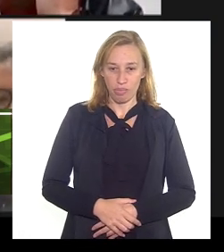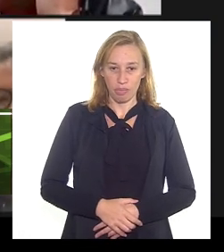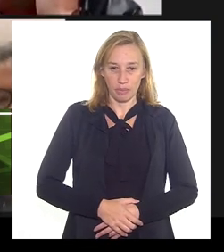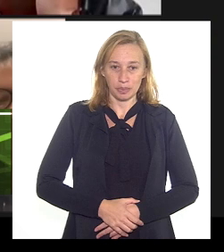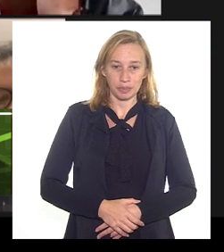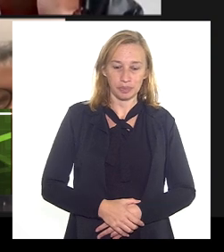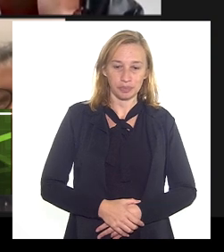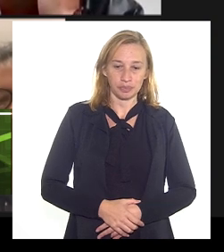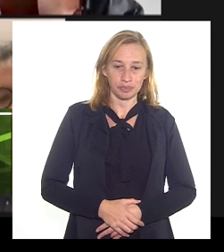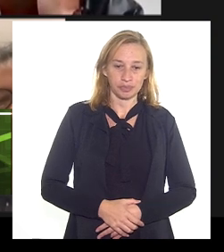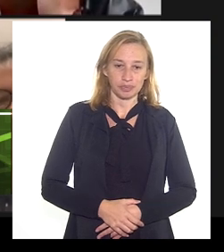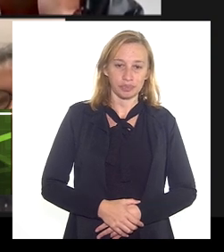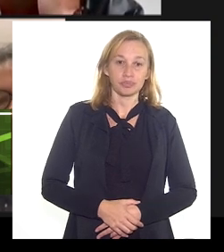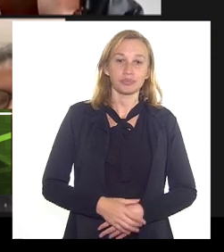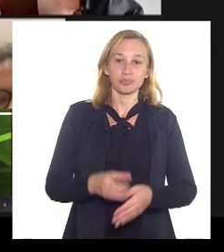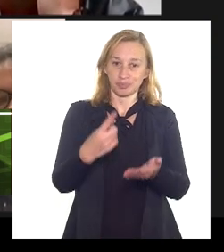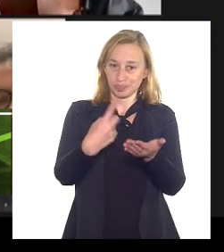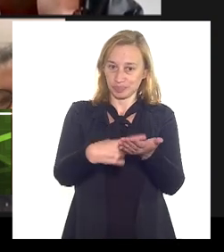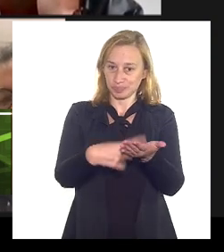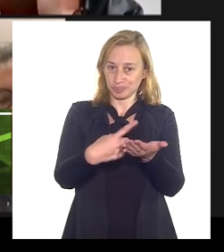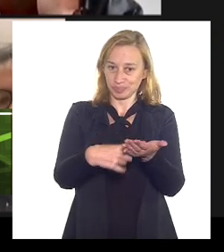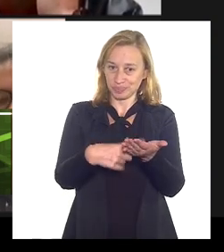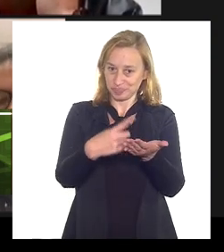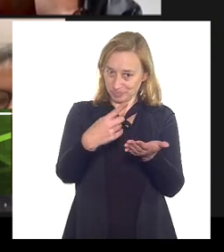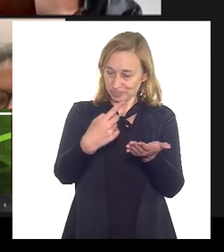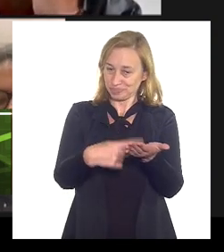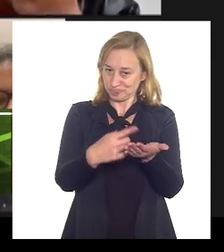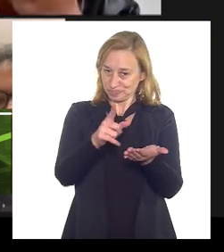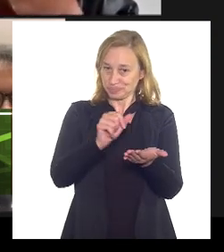vamos marcar depois eu